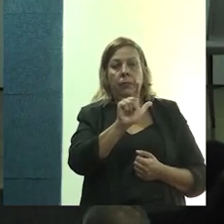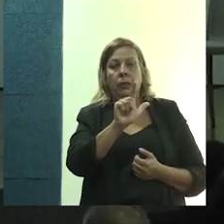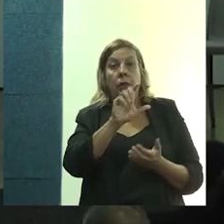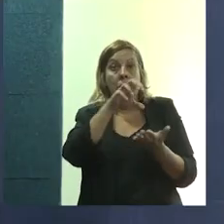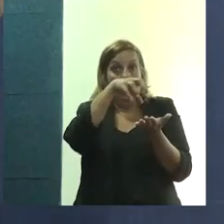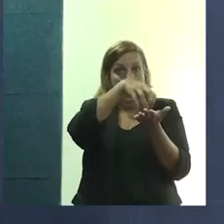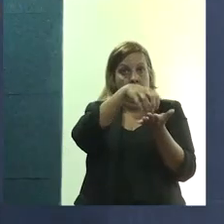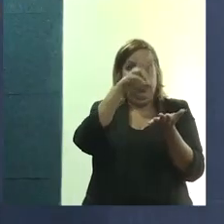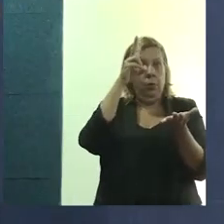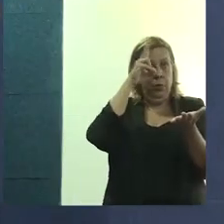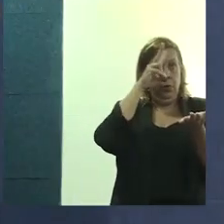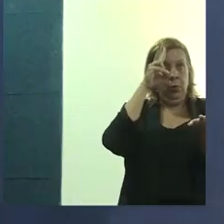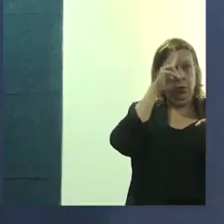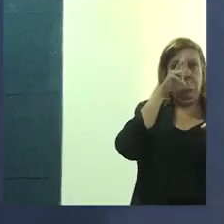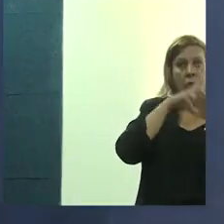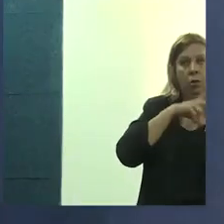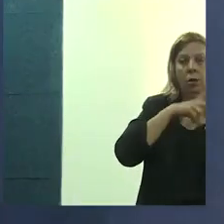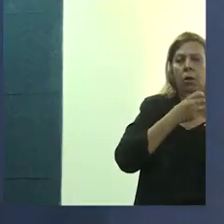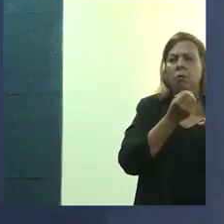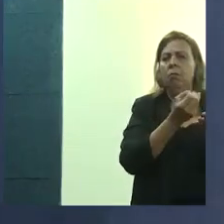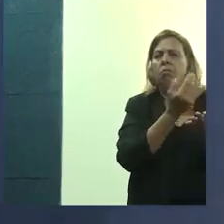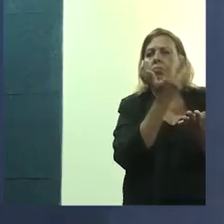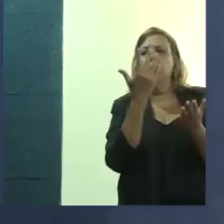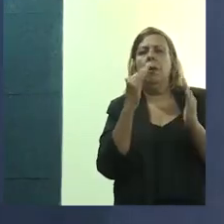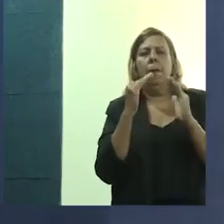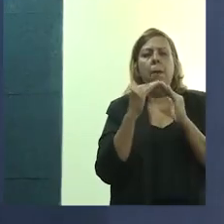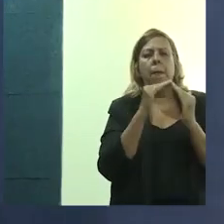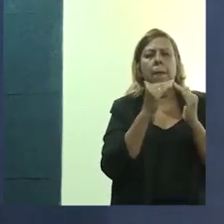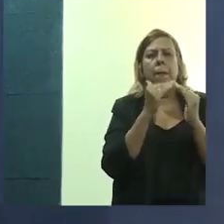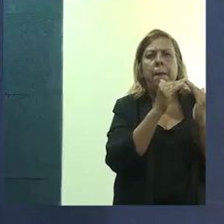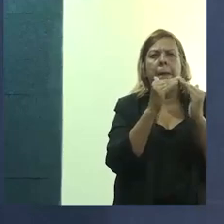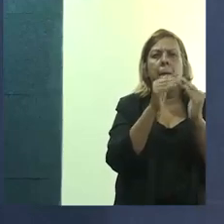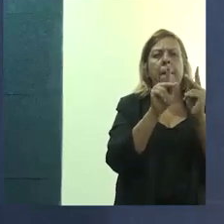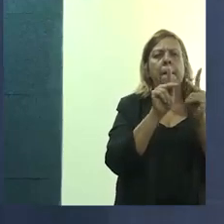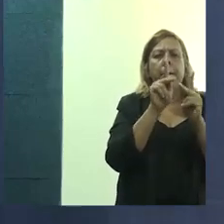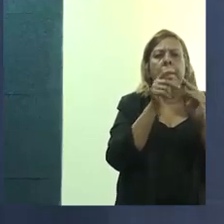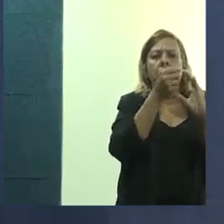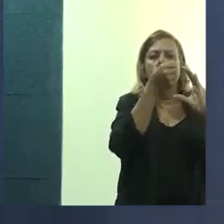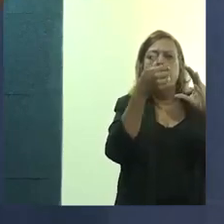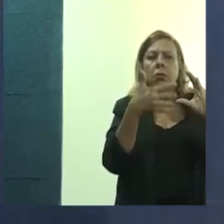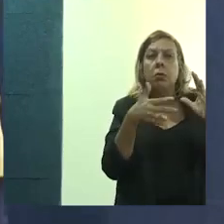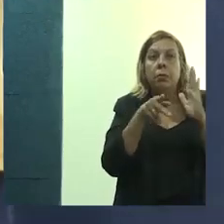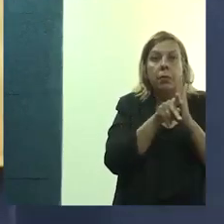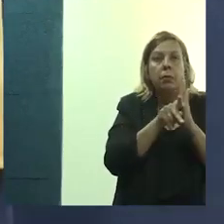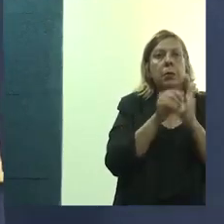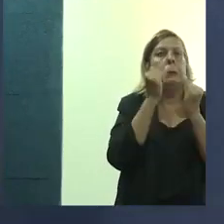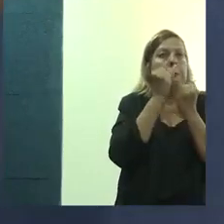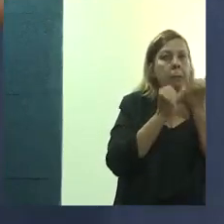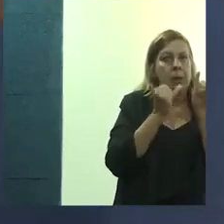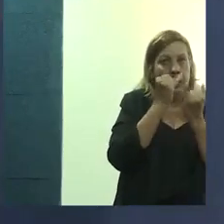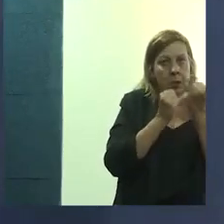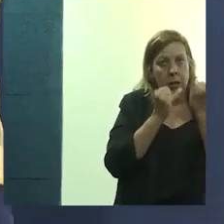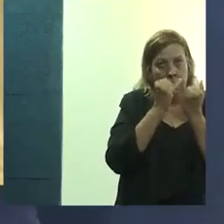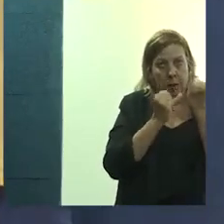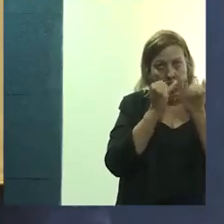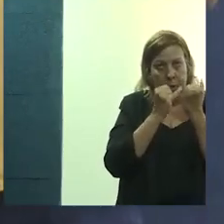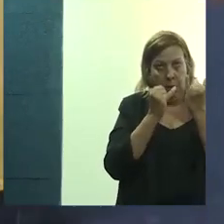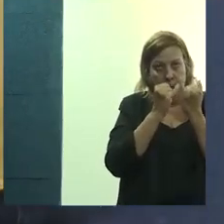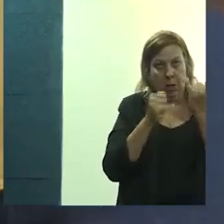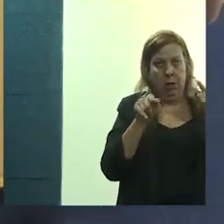no centro histórico, uma série de moradias populares com características bastante